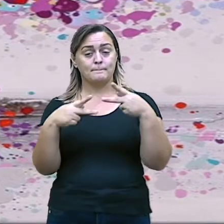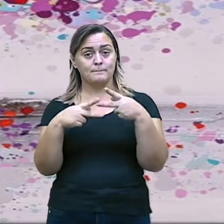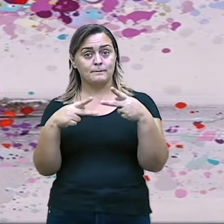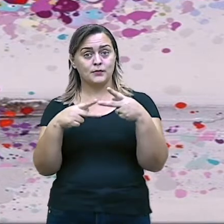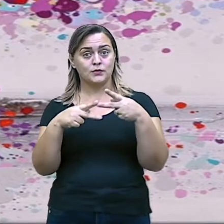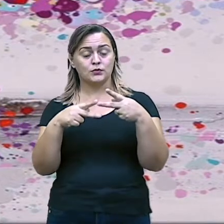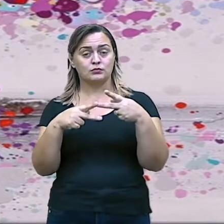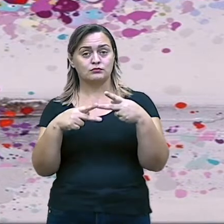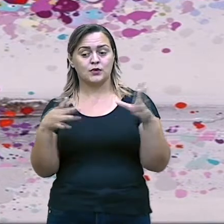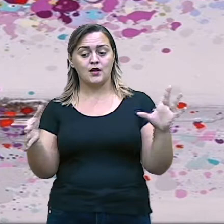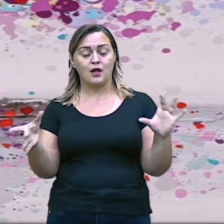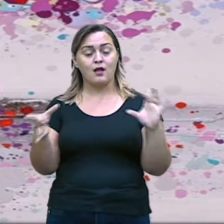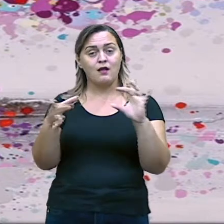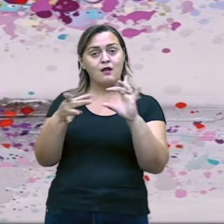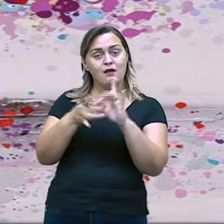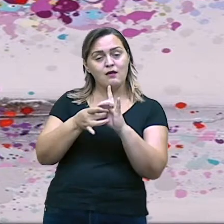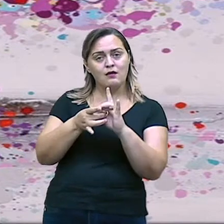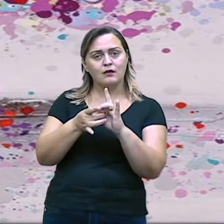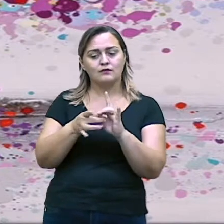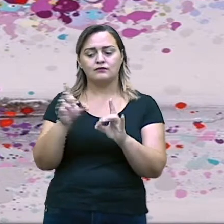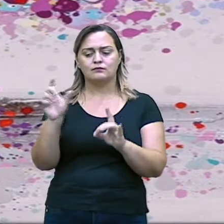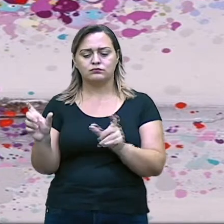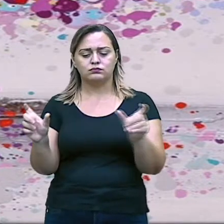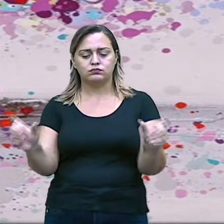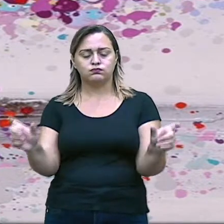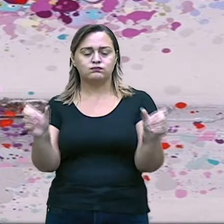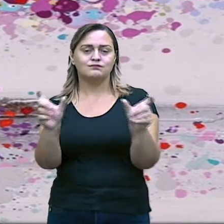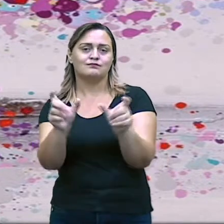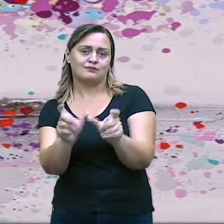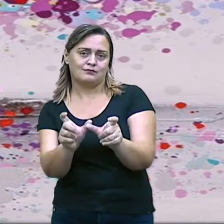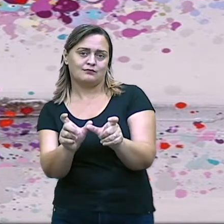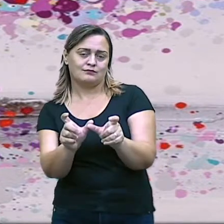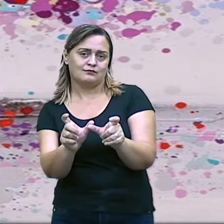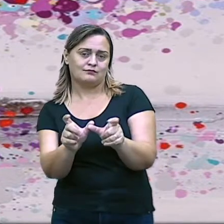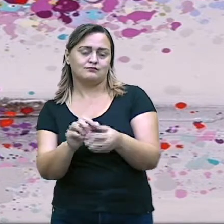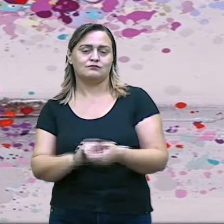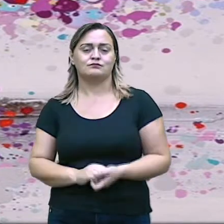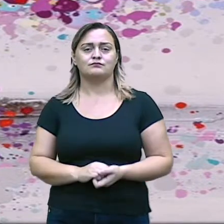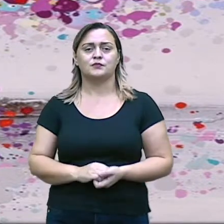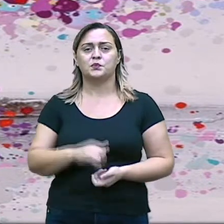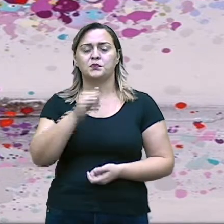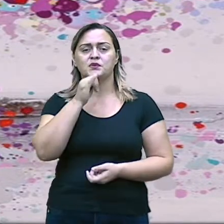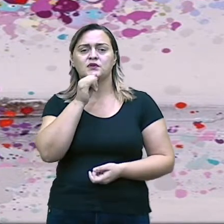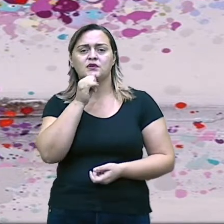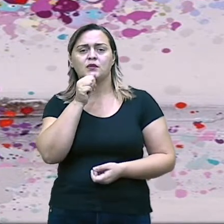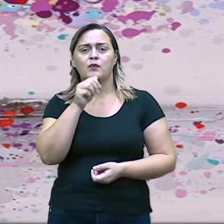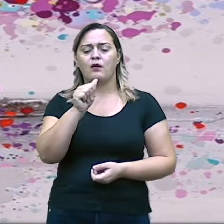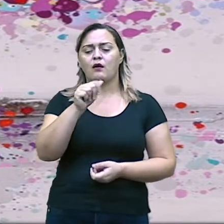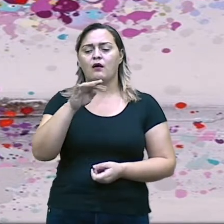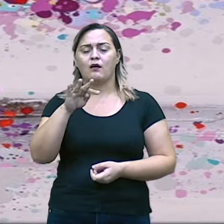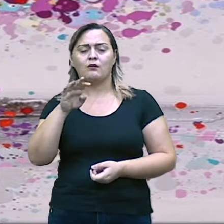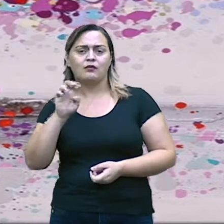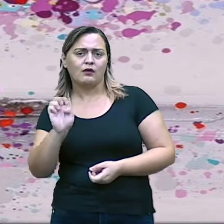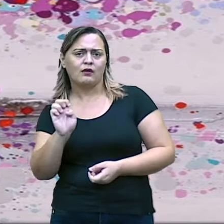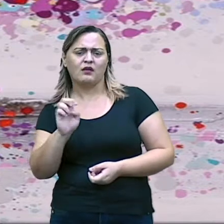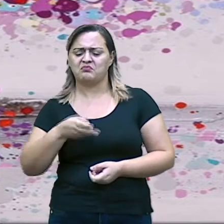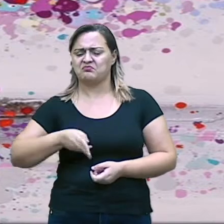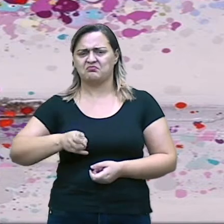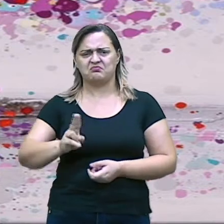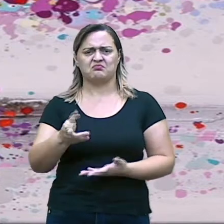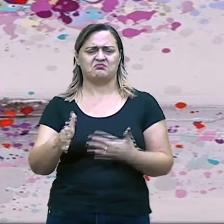Liga termos, palavras. Exemplo, a, ante, após, até, com, contra, de, des e outras mais.